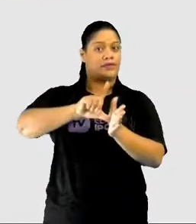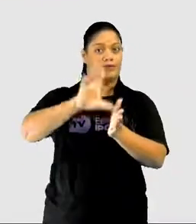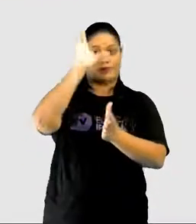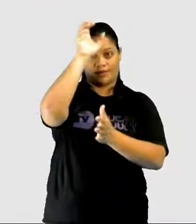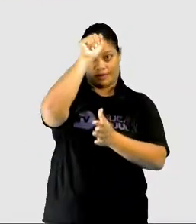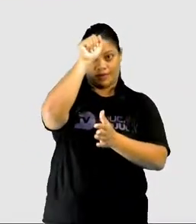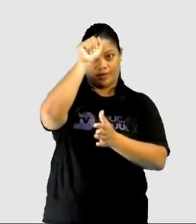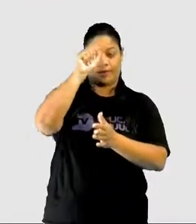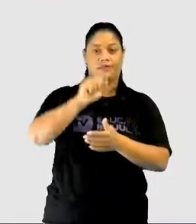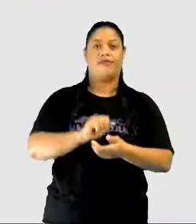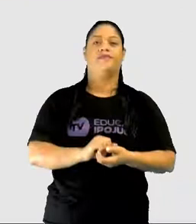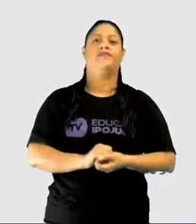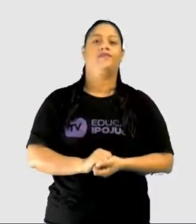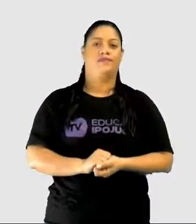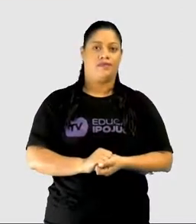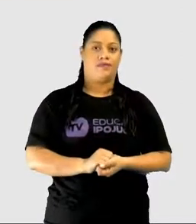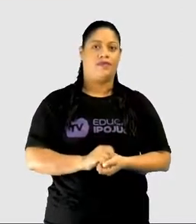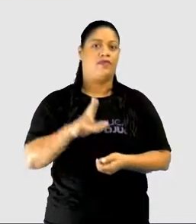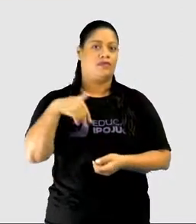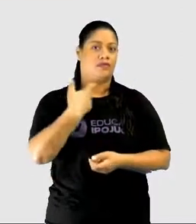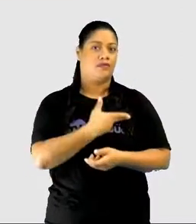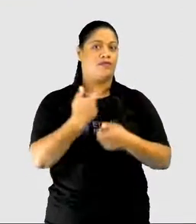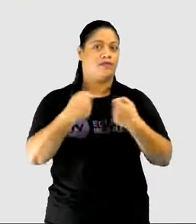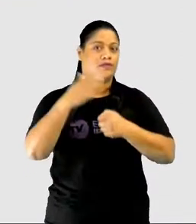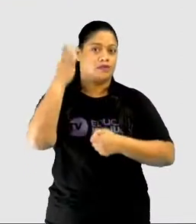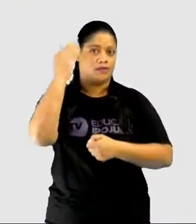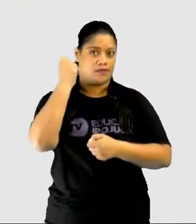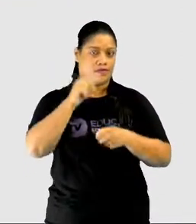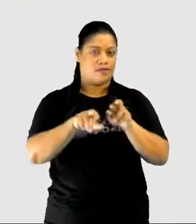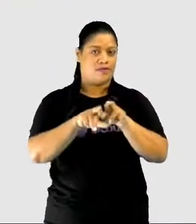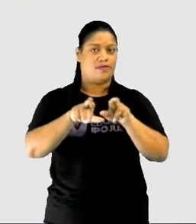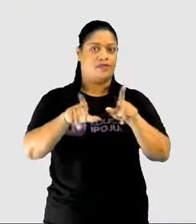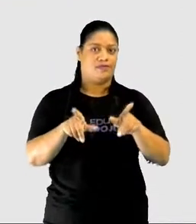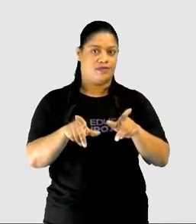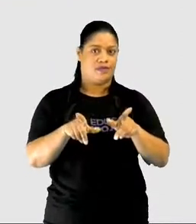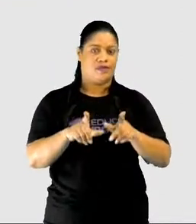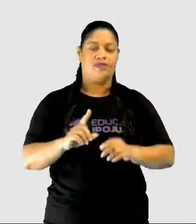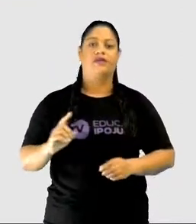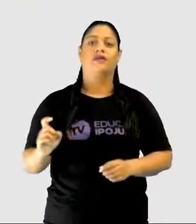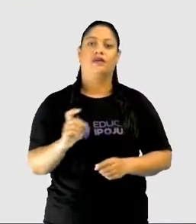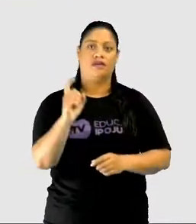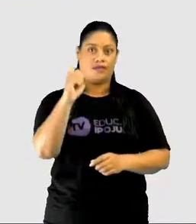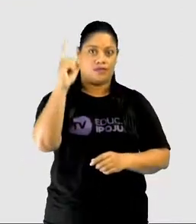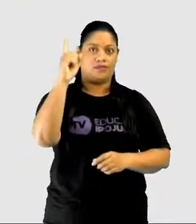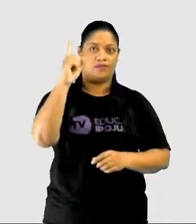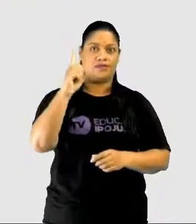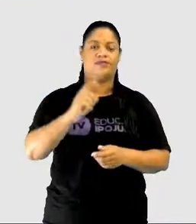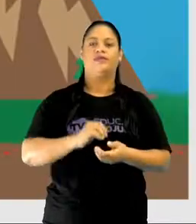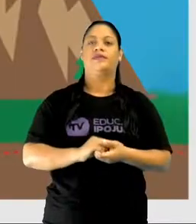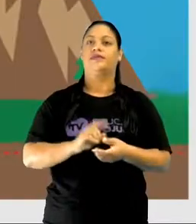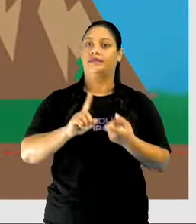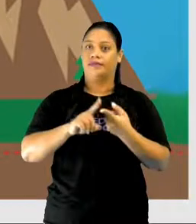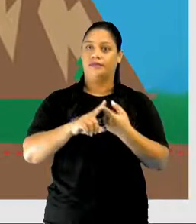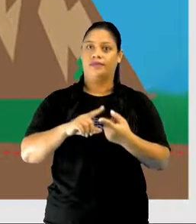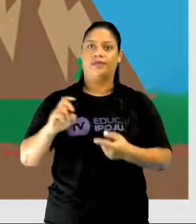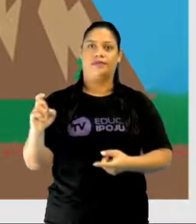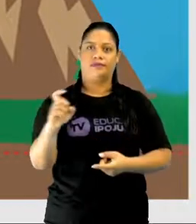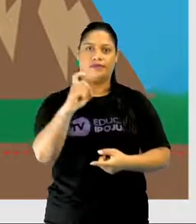um pouquinho sobre relevo, a gente tem que saber a diferença entre altura e altitude. Vamos lá?